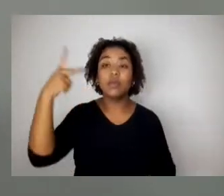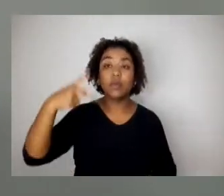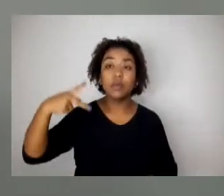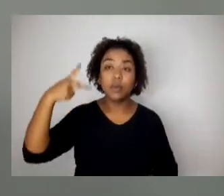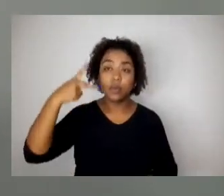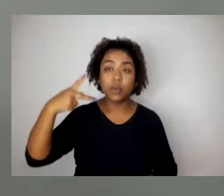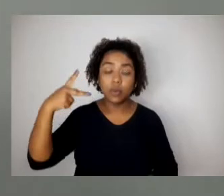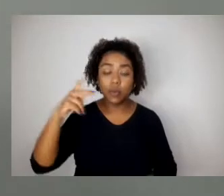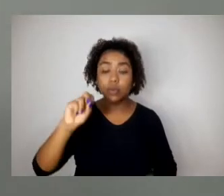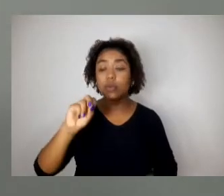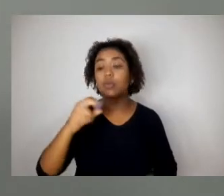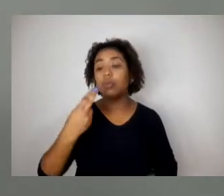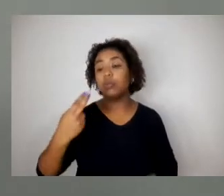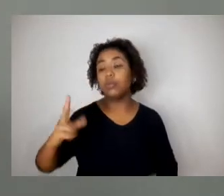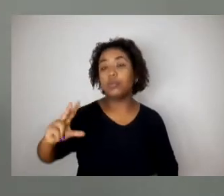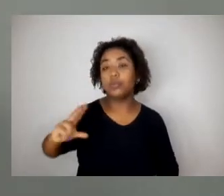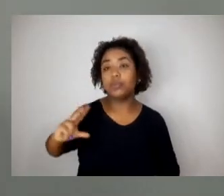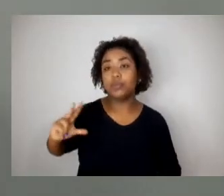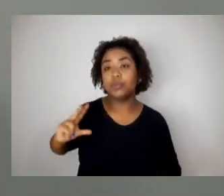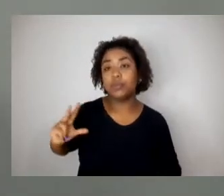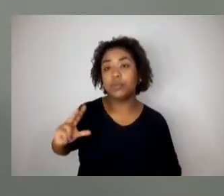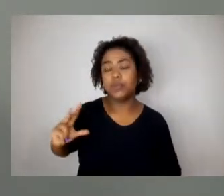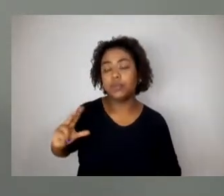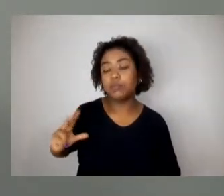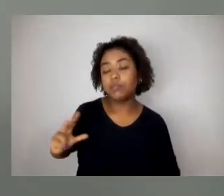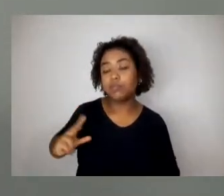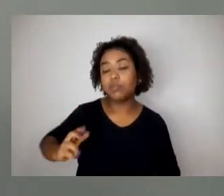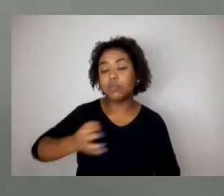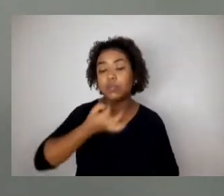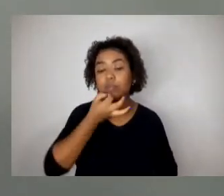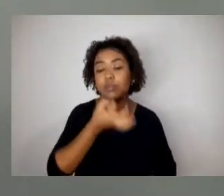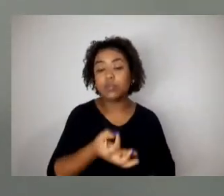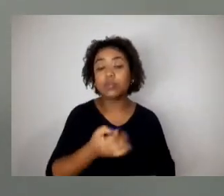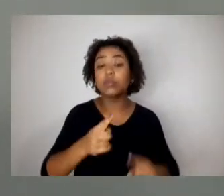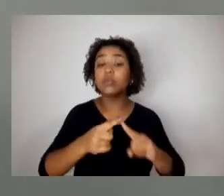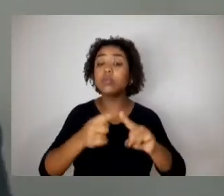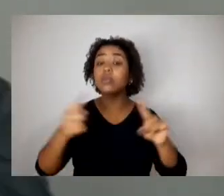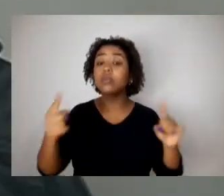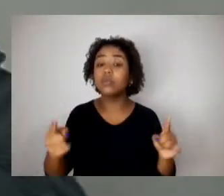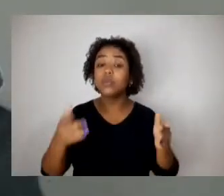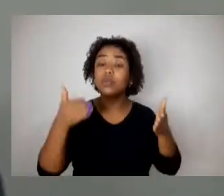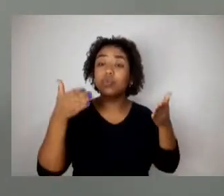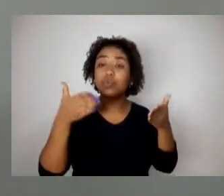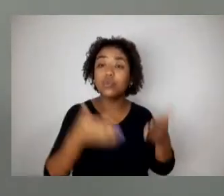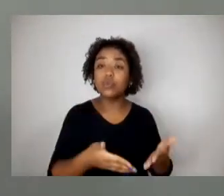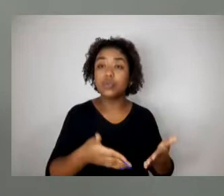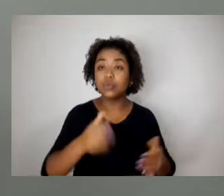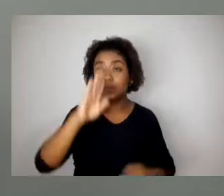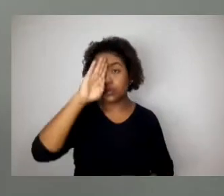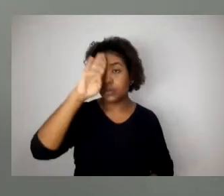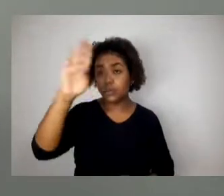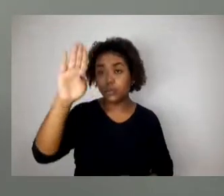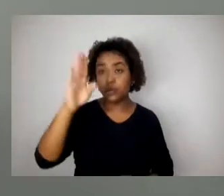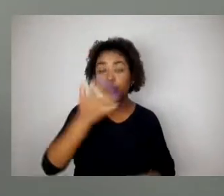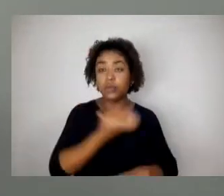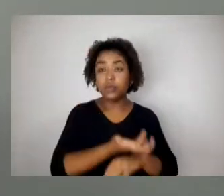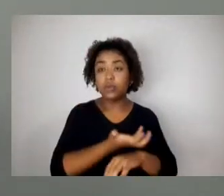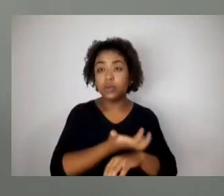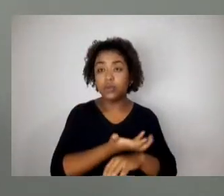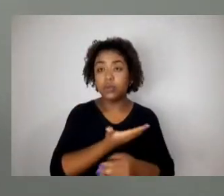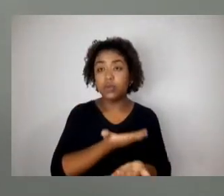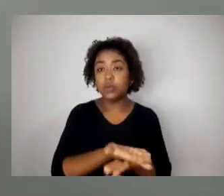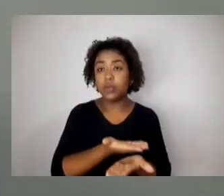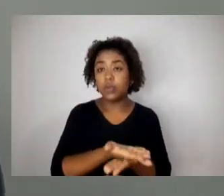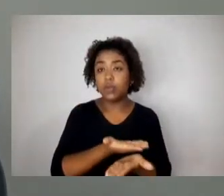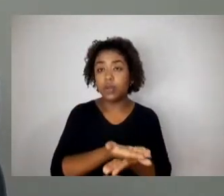e o foco principal da aula, da matéria, ela fica em segundo plano. Isso veio